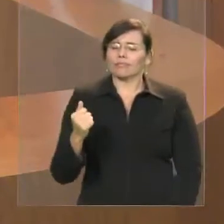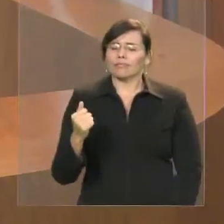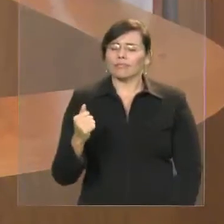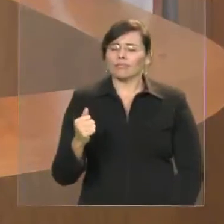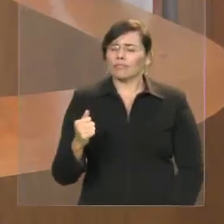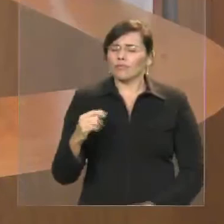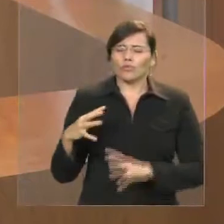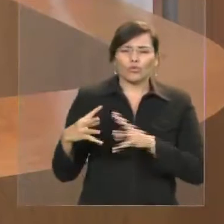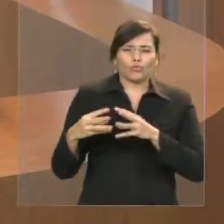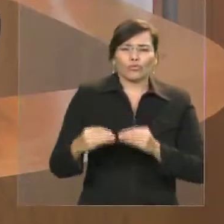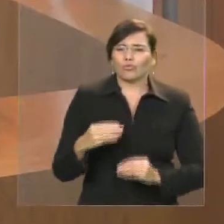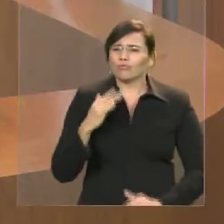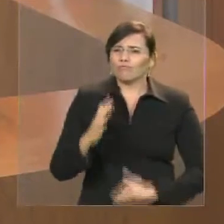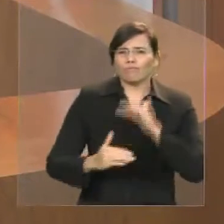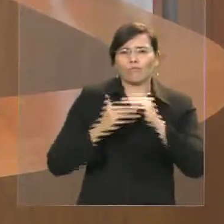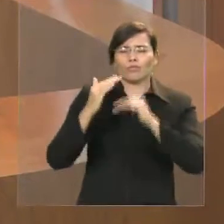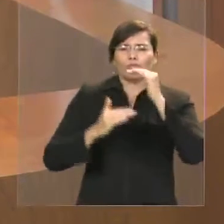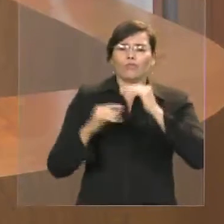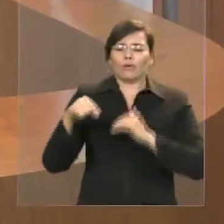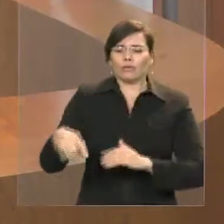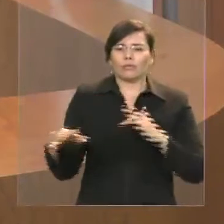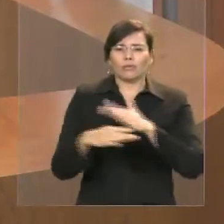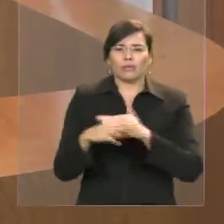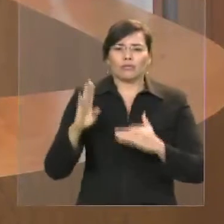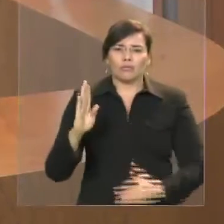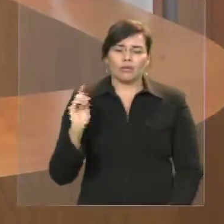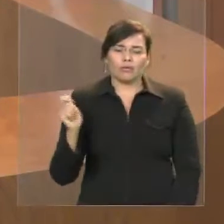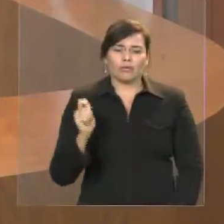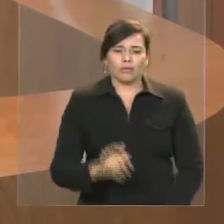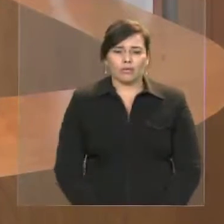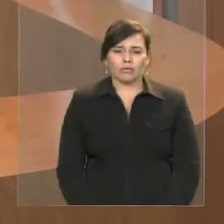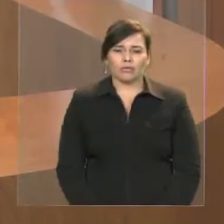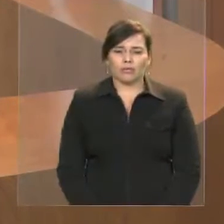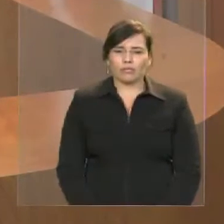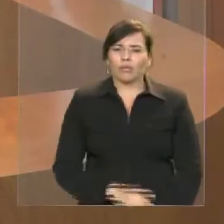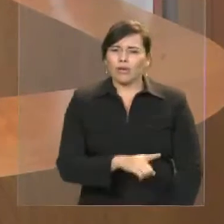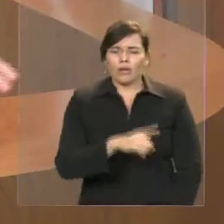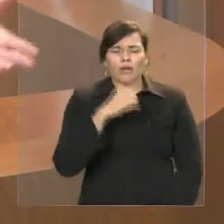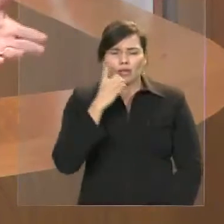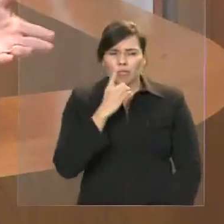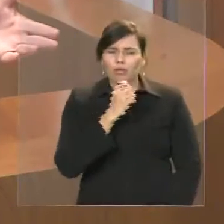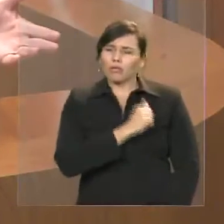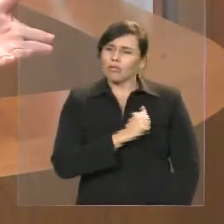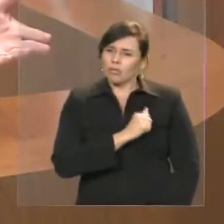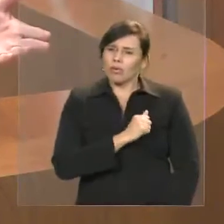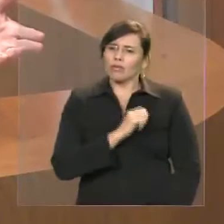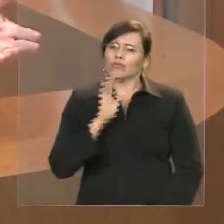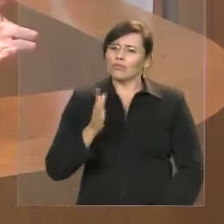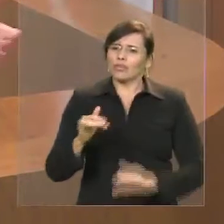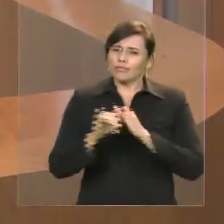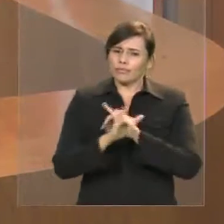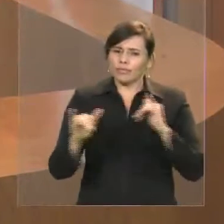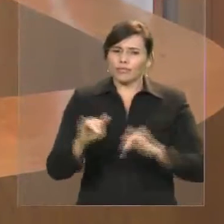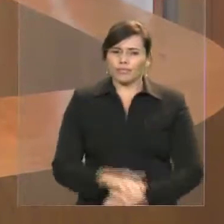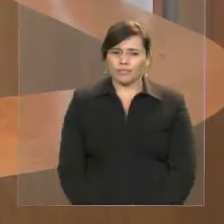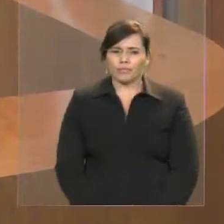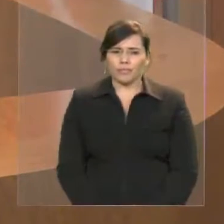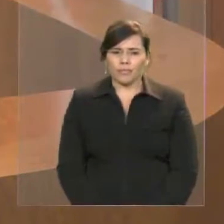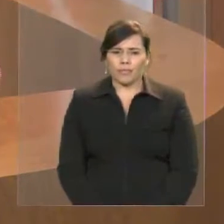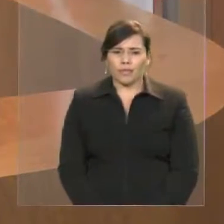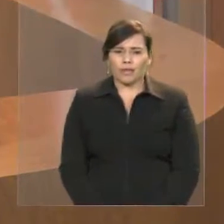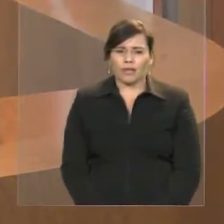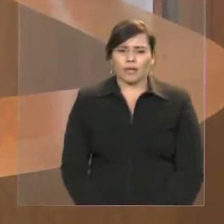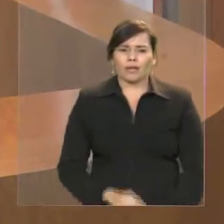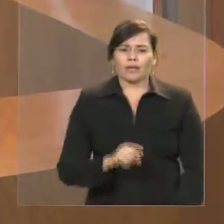Costa. O deputado Antônio Pereira, V. Exª, já disse aqui, mas vale ratificar. O deputado Rico disse que não foram construídas as escolas, foram construídas